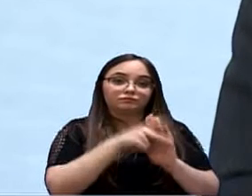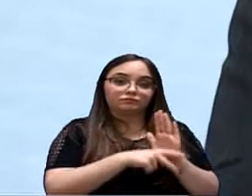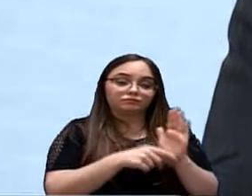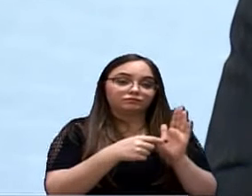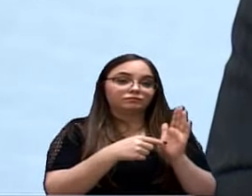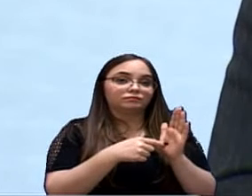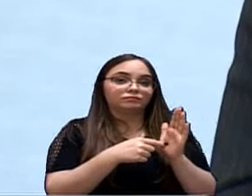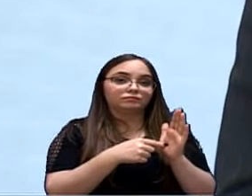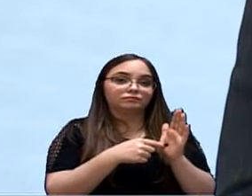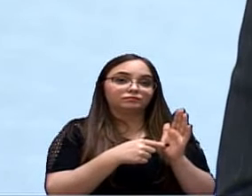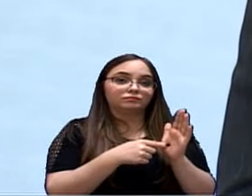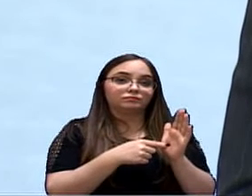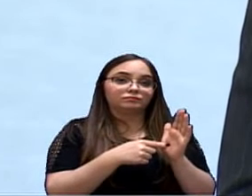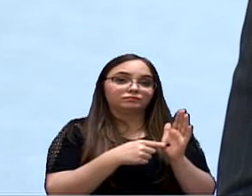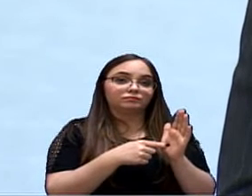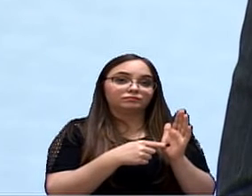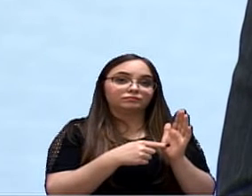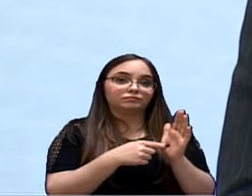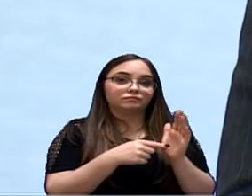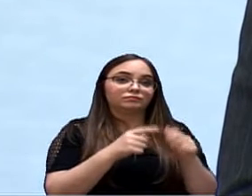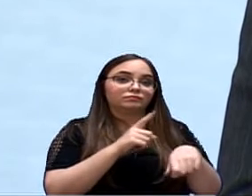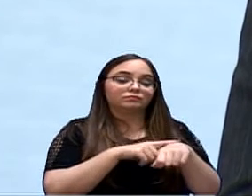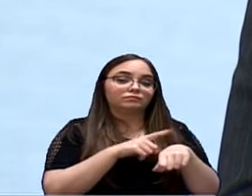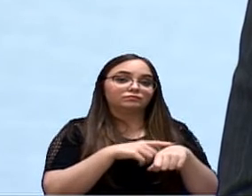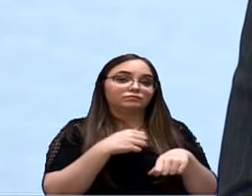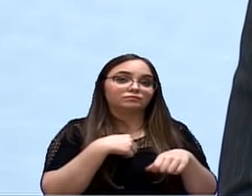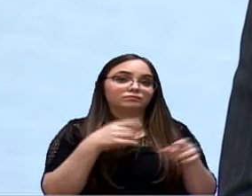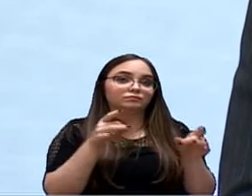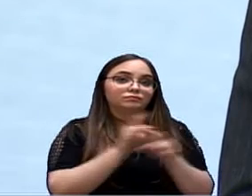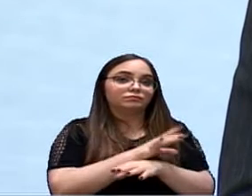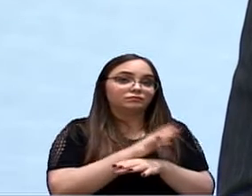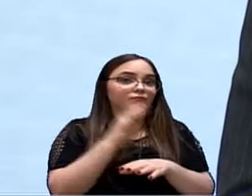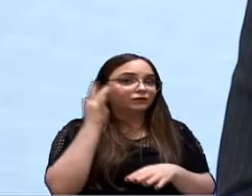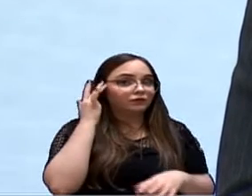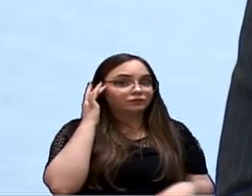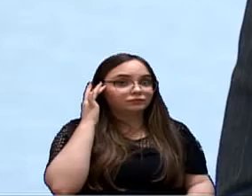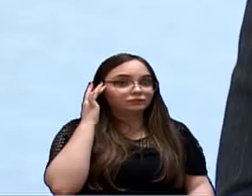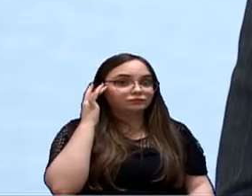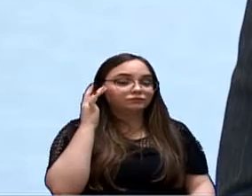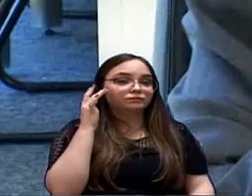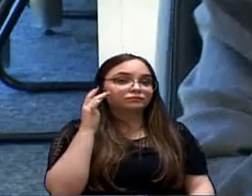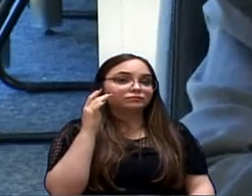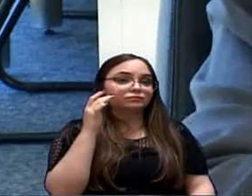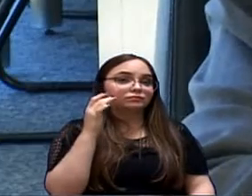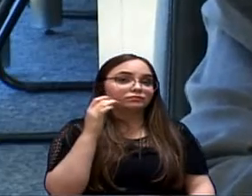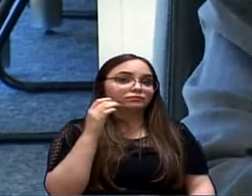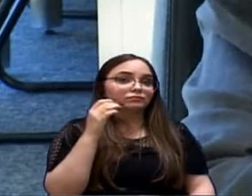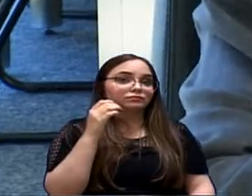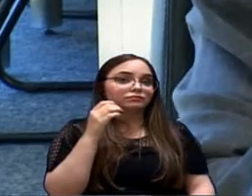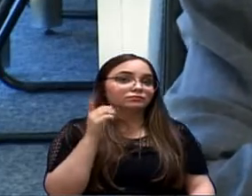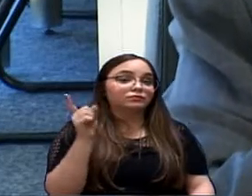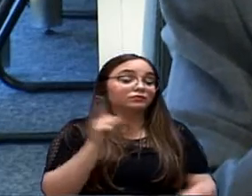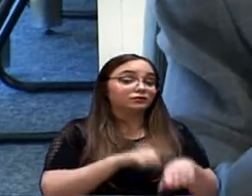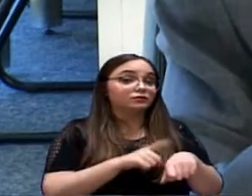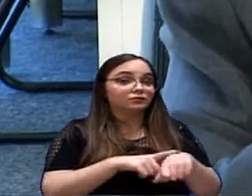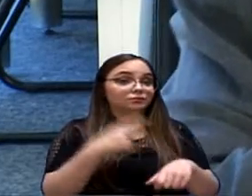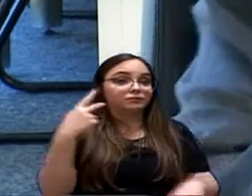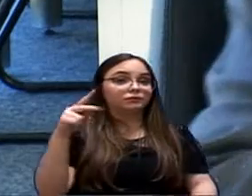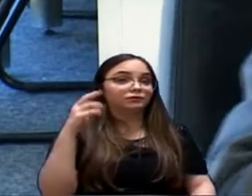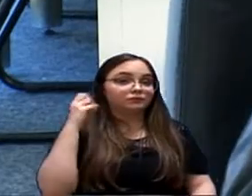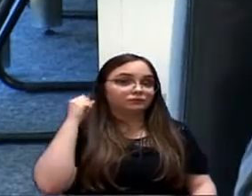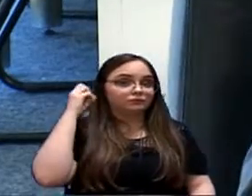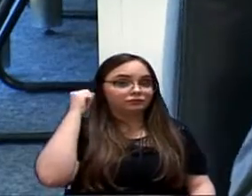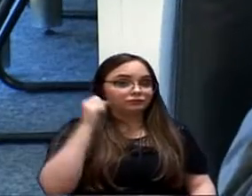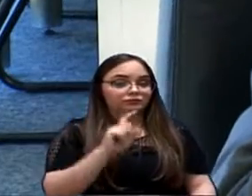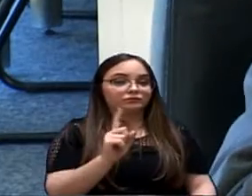de negar... Terminou meu tempo, acho que a vossa excelência... Terminou um tempo que... Dá o tempo da Fernando, vossa excelência está